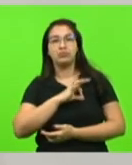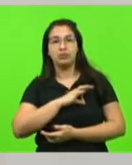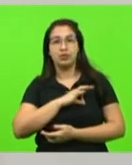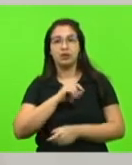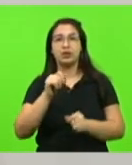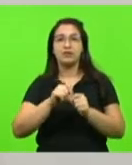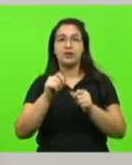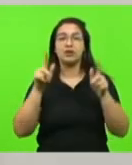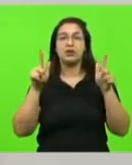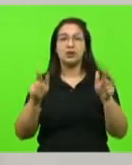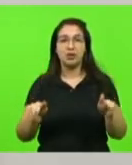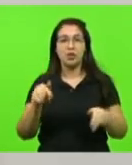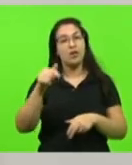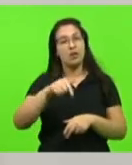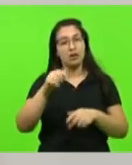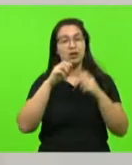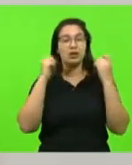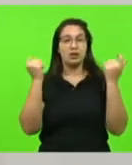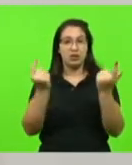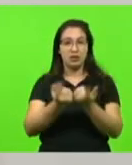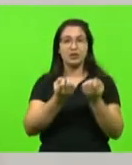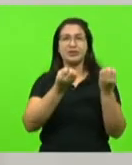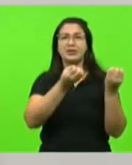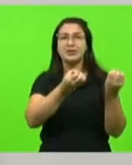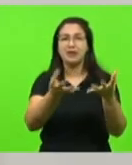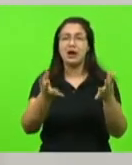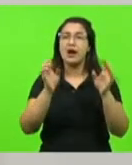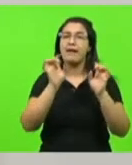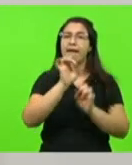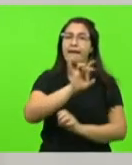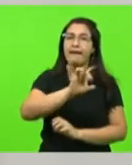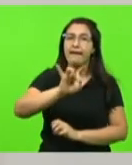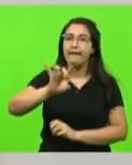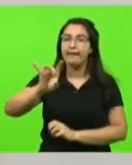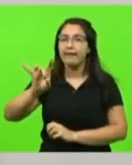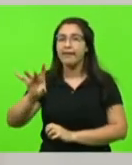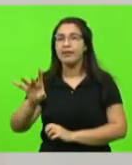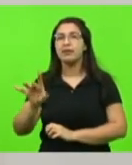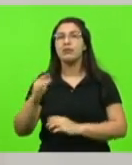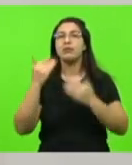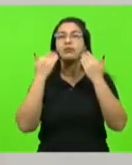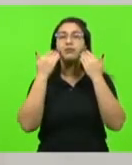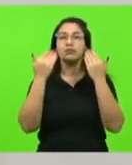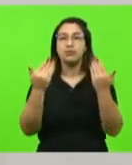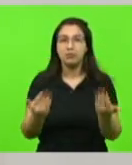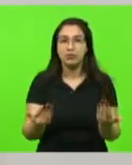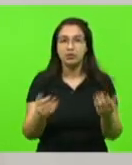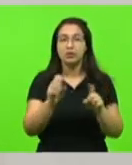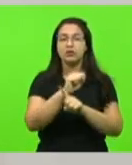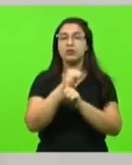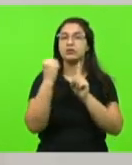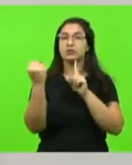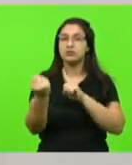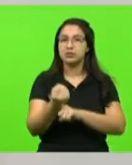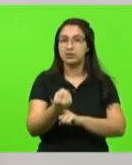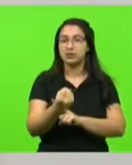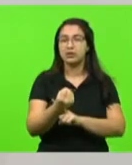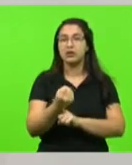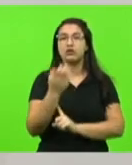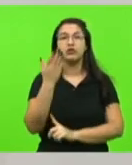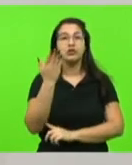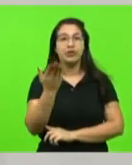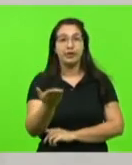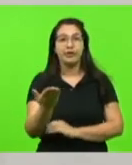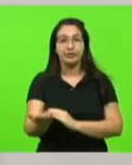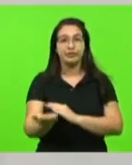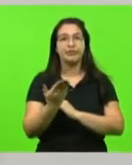casa para dar a cada um dos deputados a possibilidade de mostrar à sociedade catarinense que são eles que estão nos